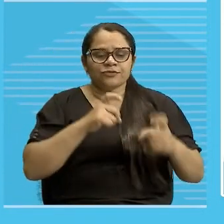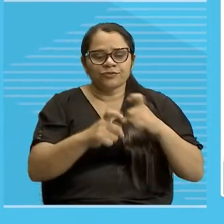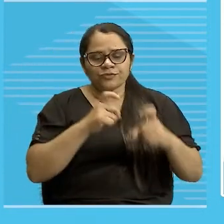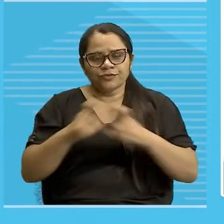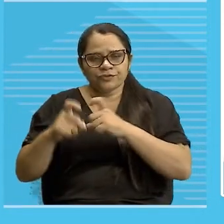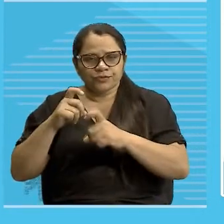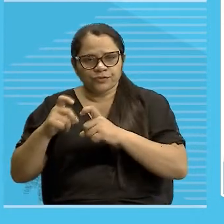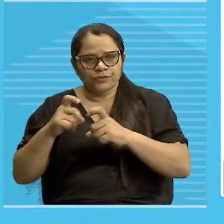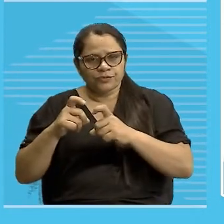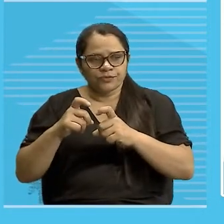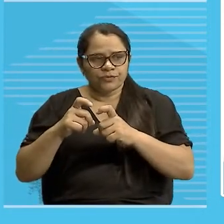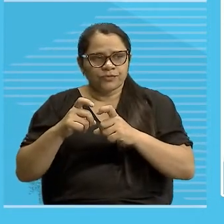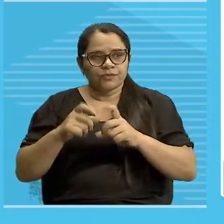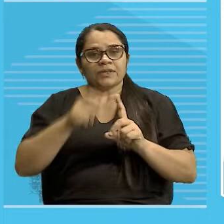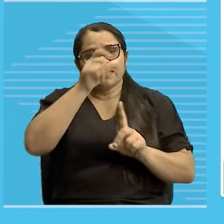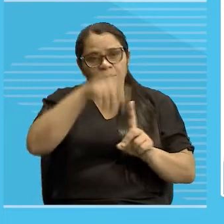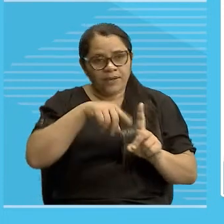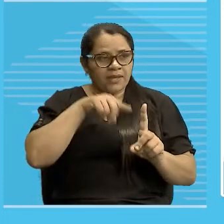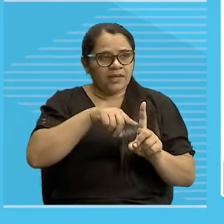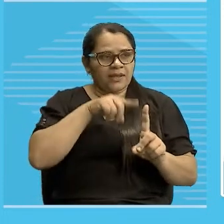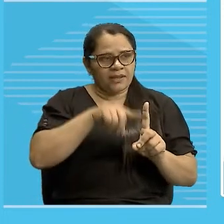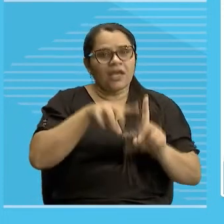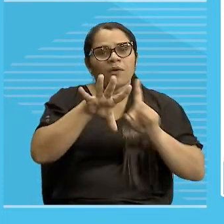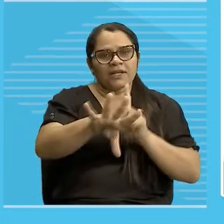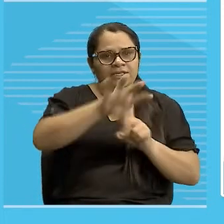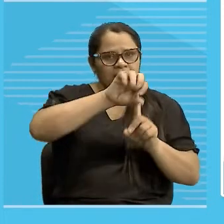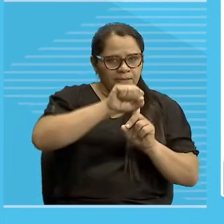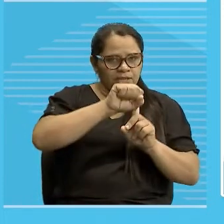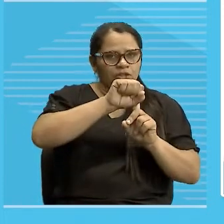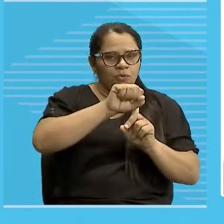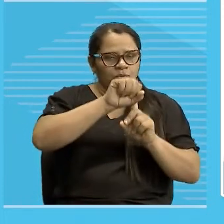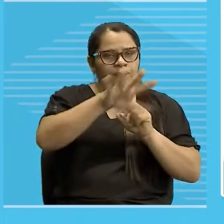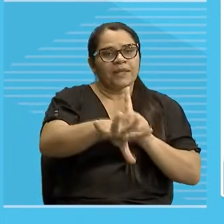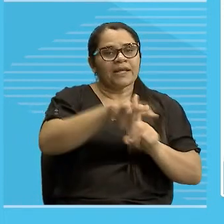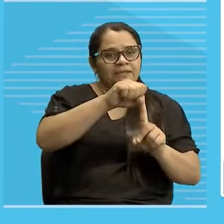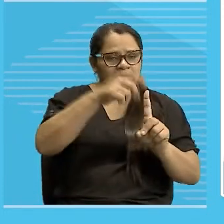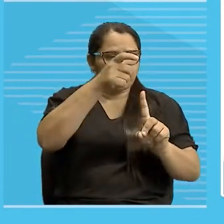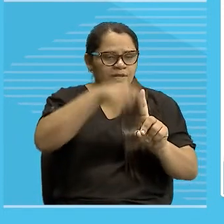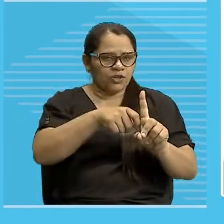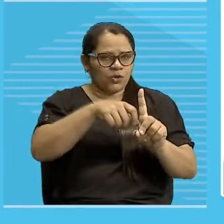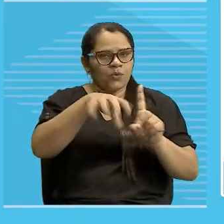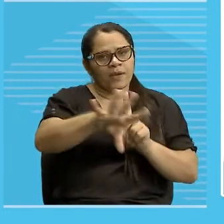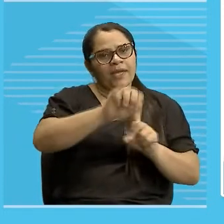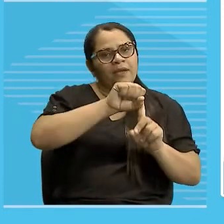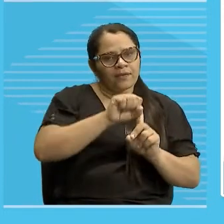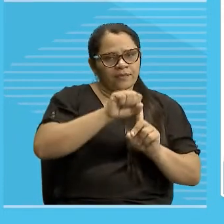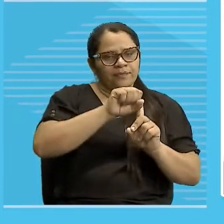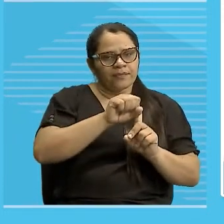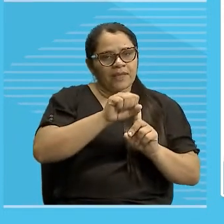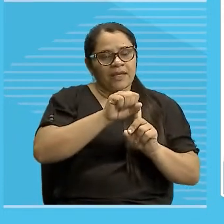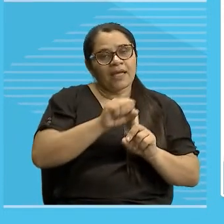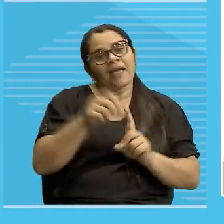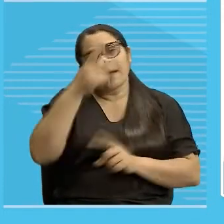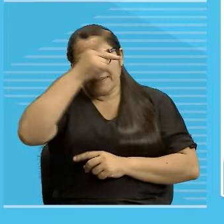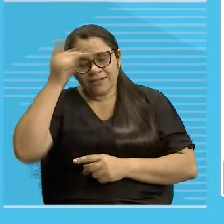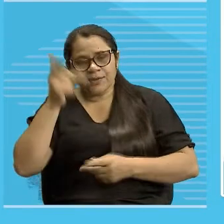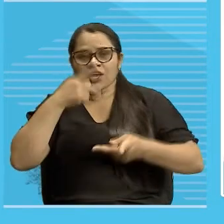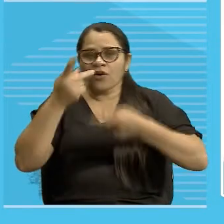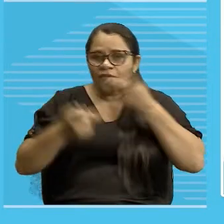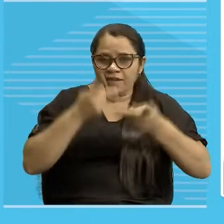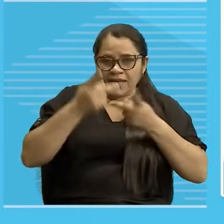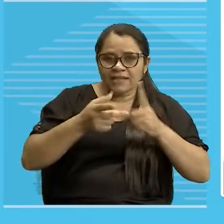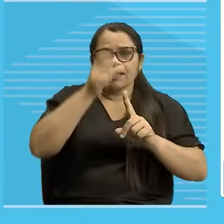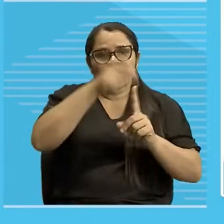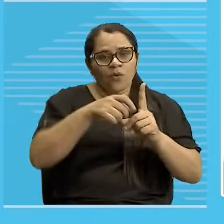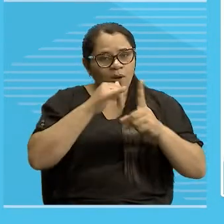chamar de receptor, gente, olha aí, receptor é quem conversa com o emissor, tá? Melhor, com